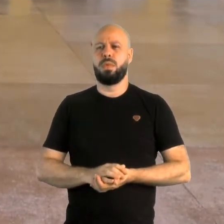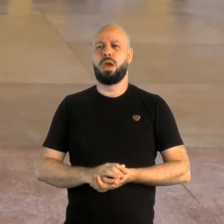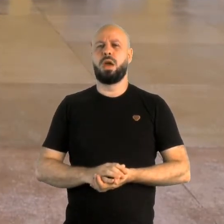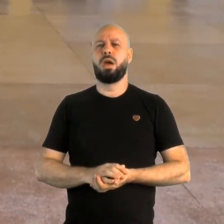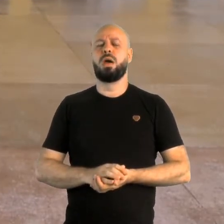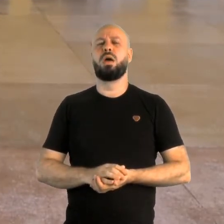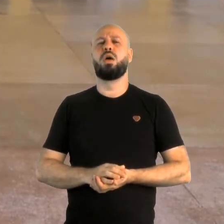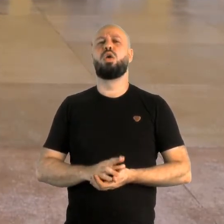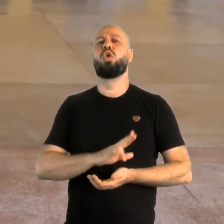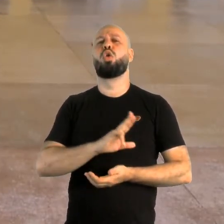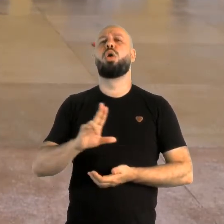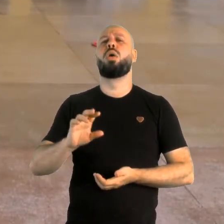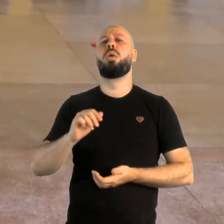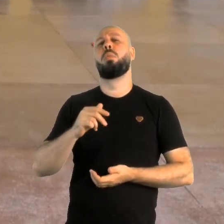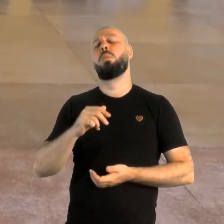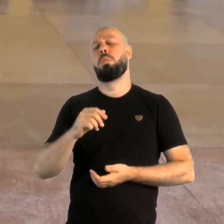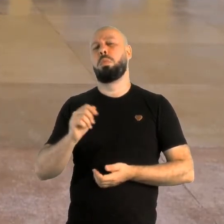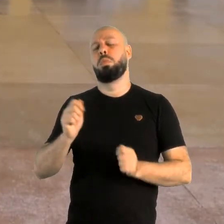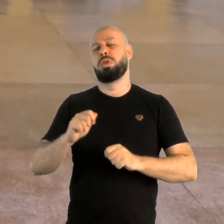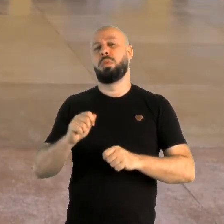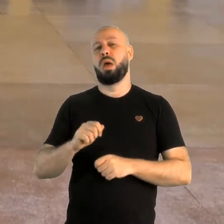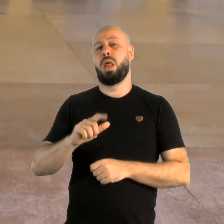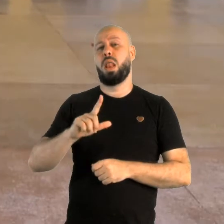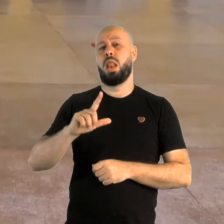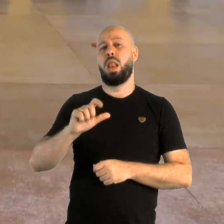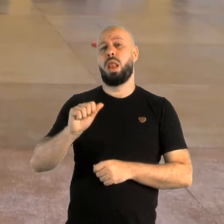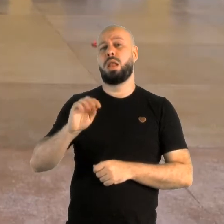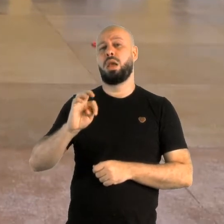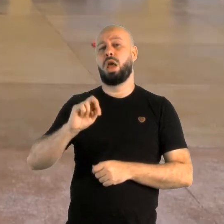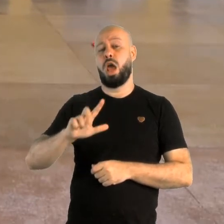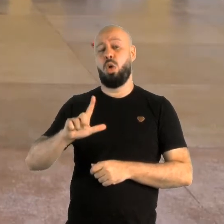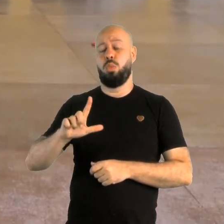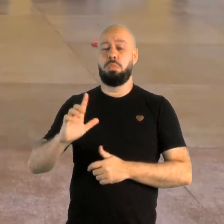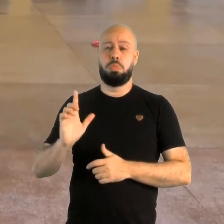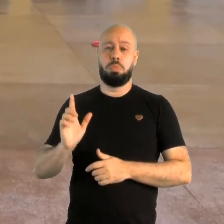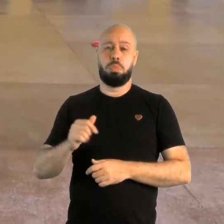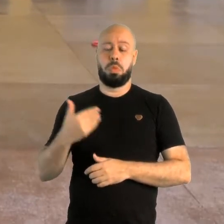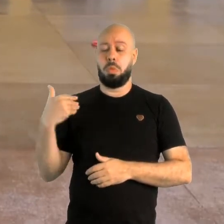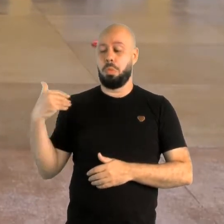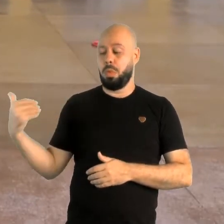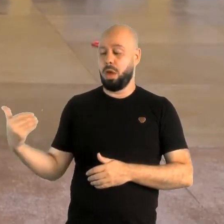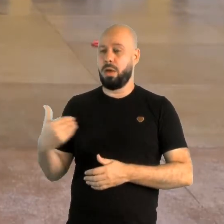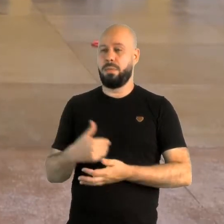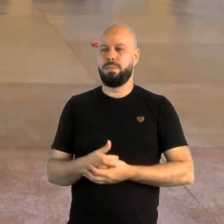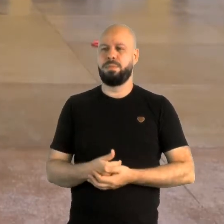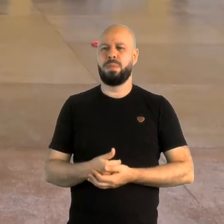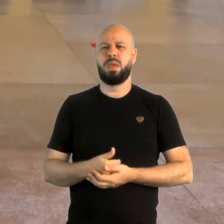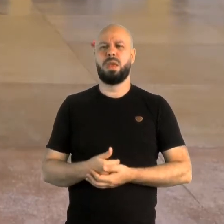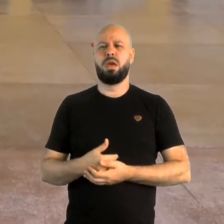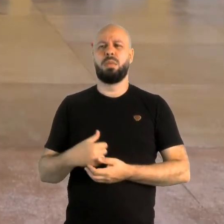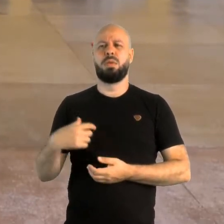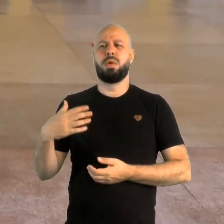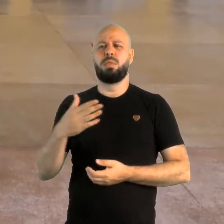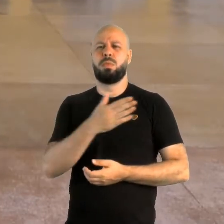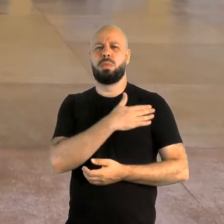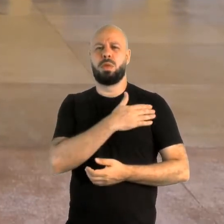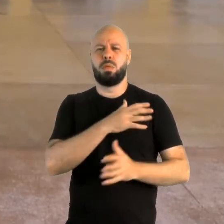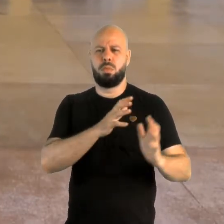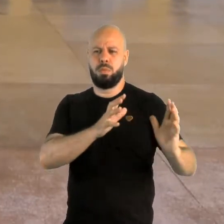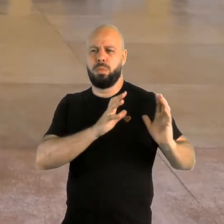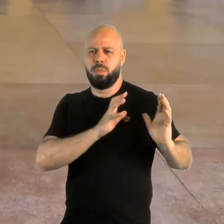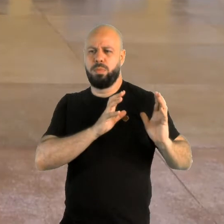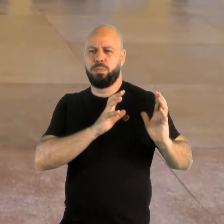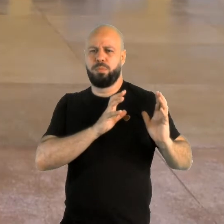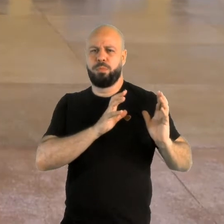também de passe lateral, tá? Eu começo lateralmente pegando o meu ombro e